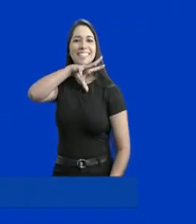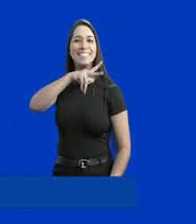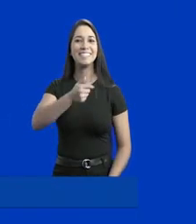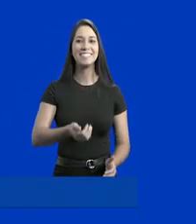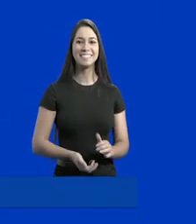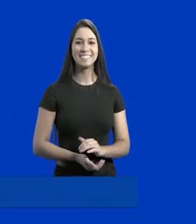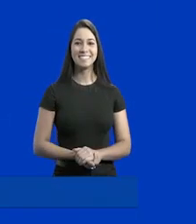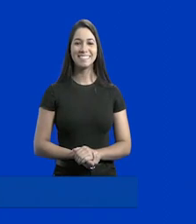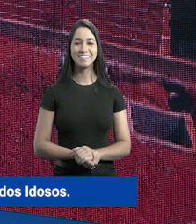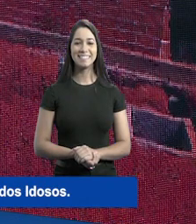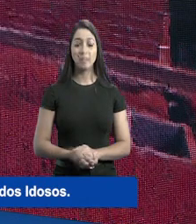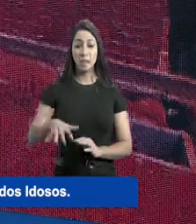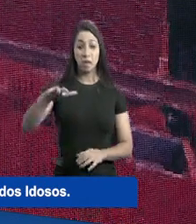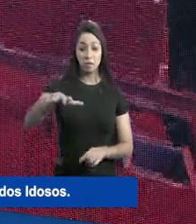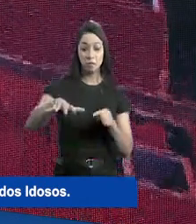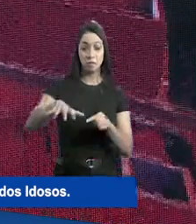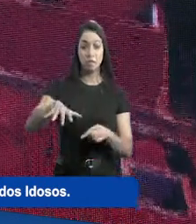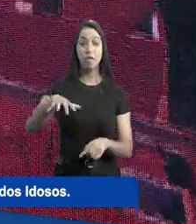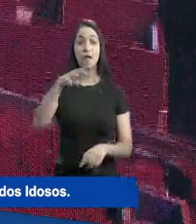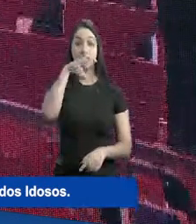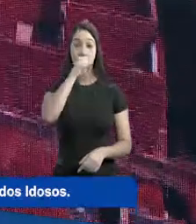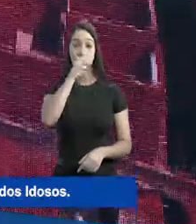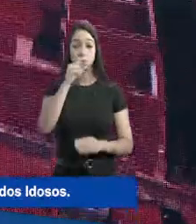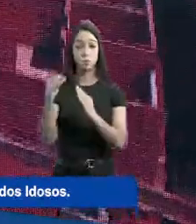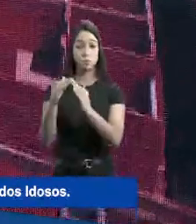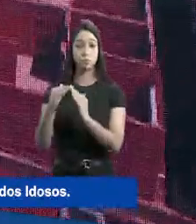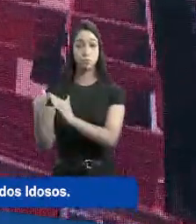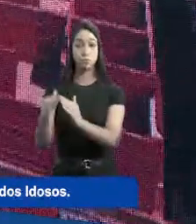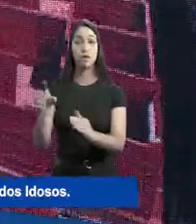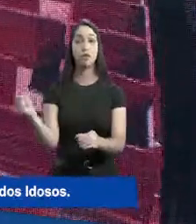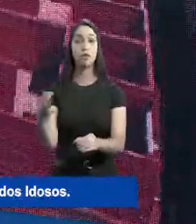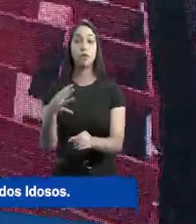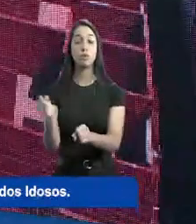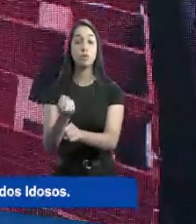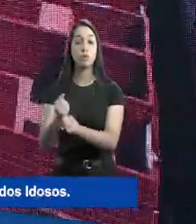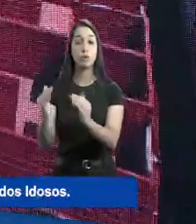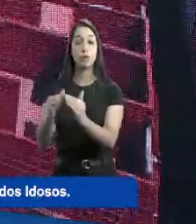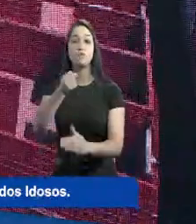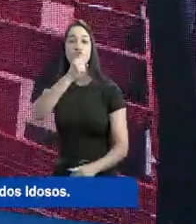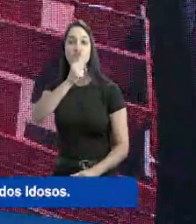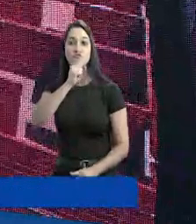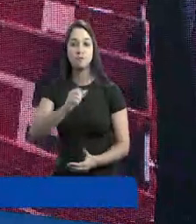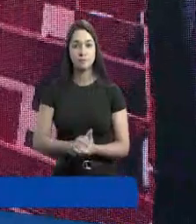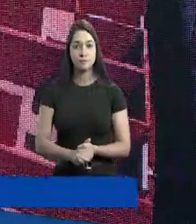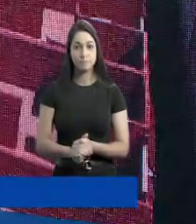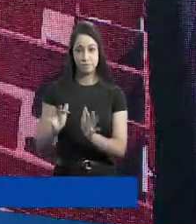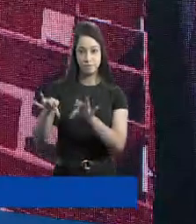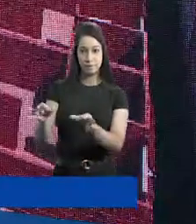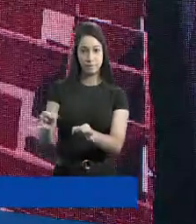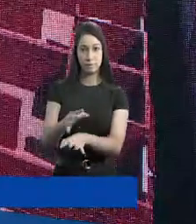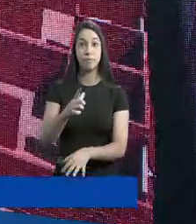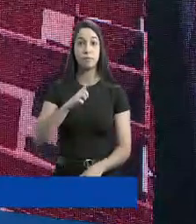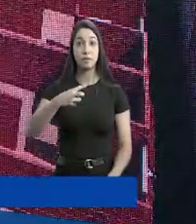Compromisso do Leão Aqui é a região do Laranjeiras. Este é o novo condomínio dos idosos. Ao final,